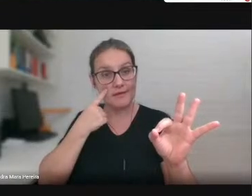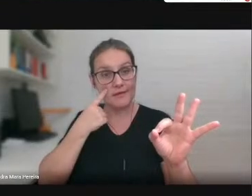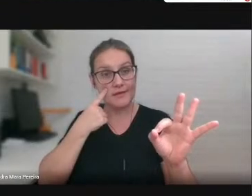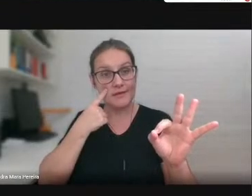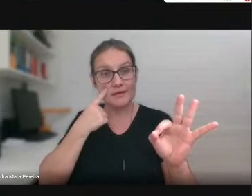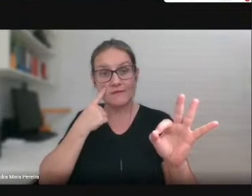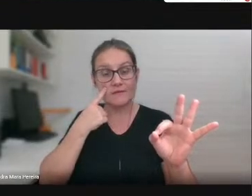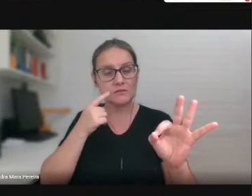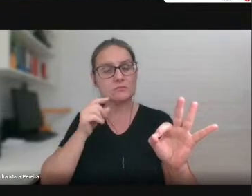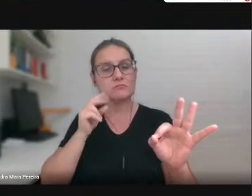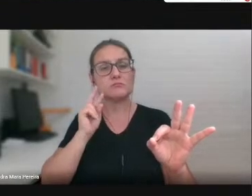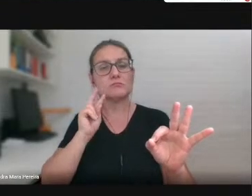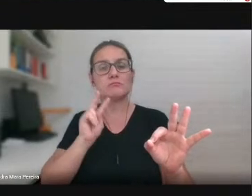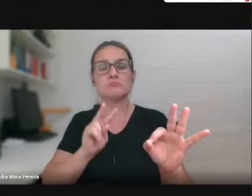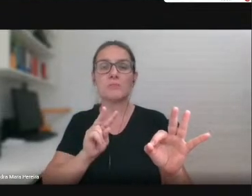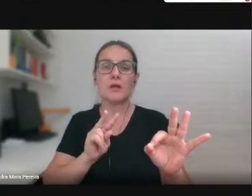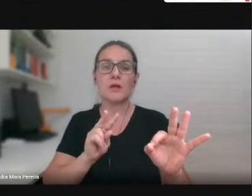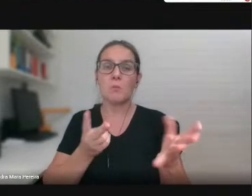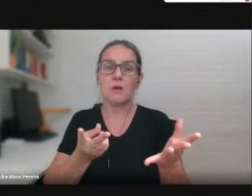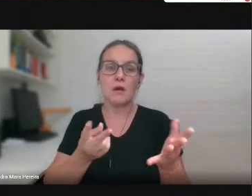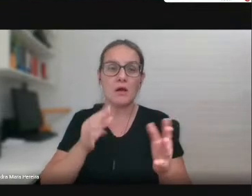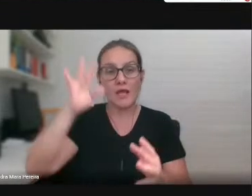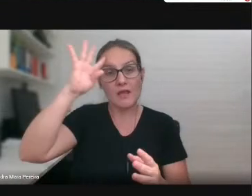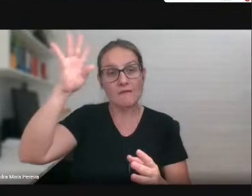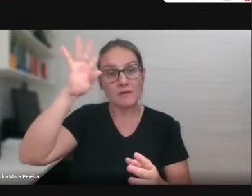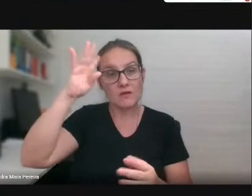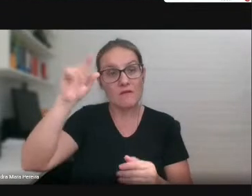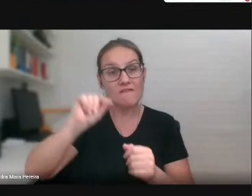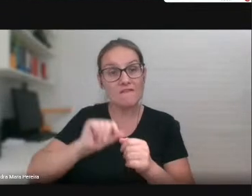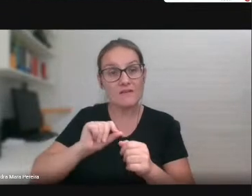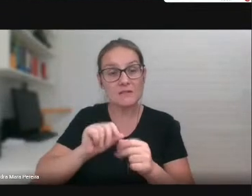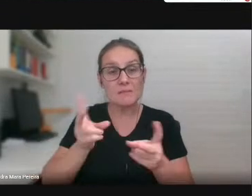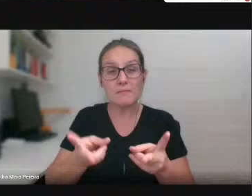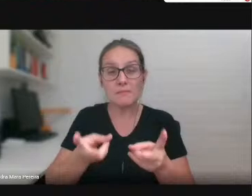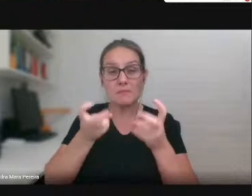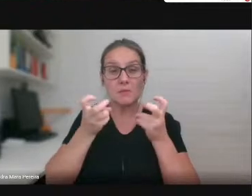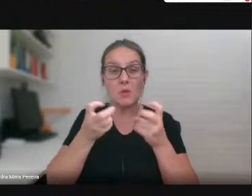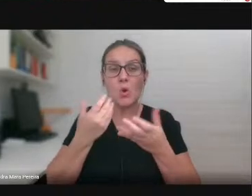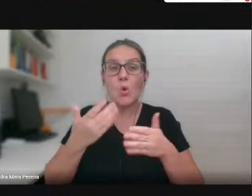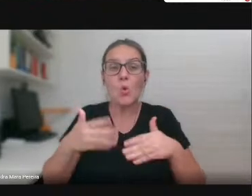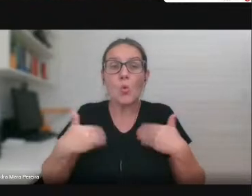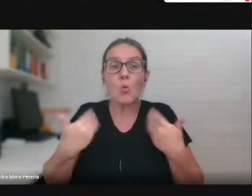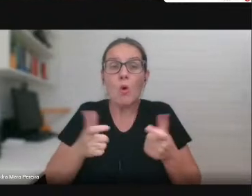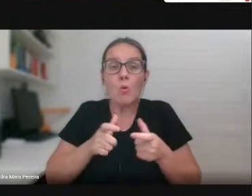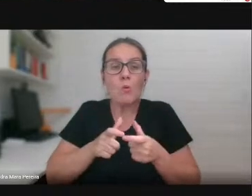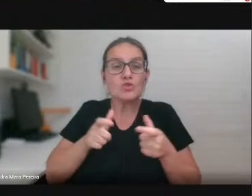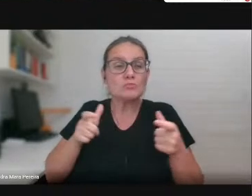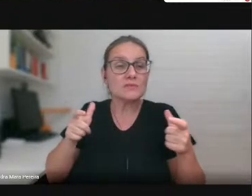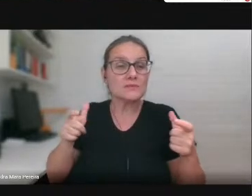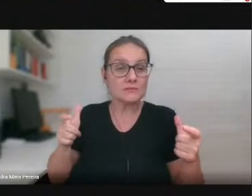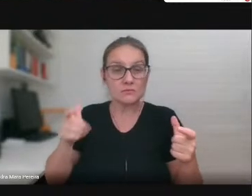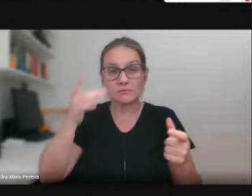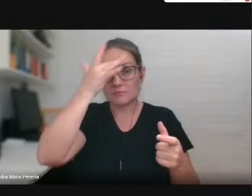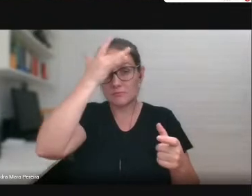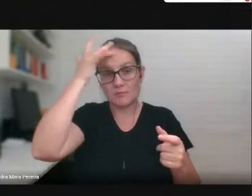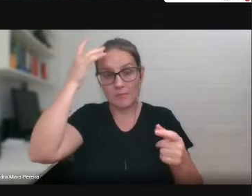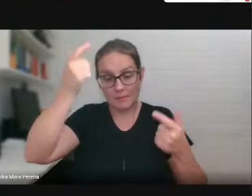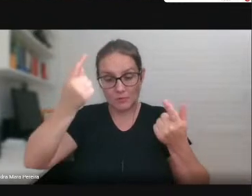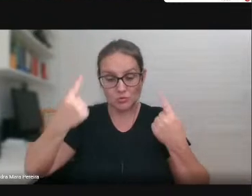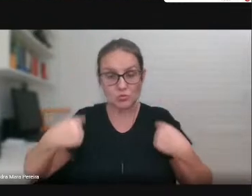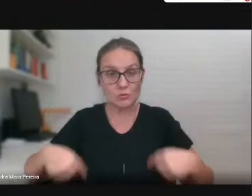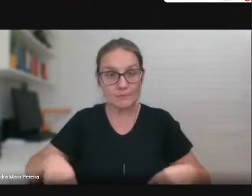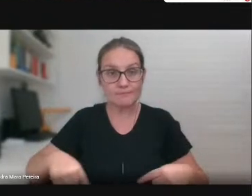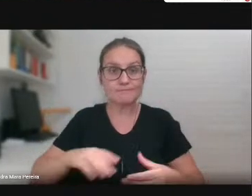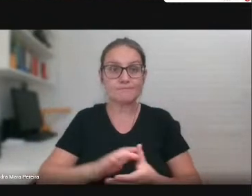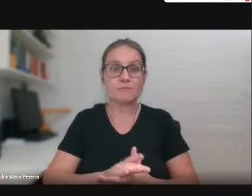introspeção à la Descartes, faz-lo perceber a verdadeira dimensão do humano. Acho que a antropologia